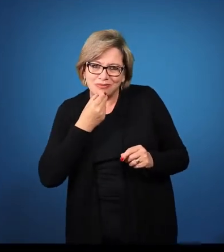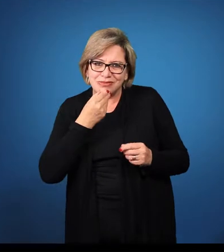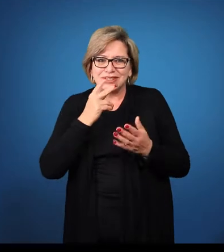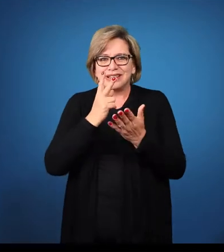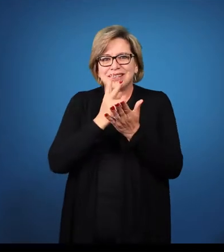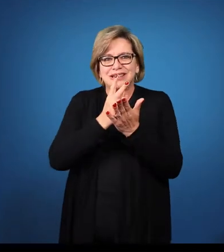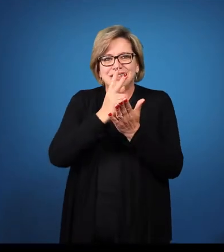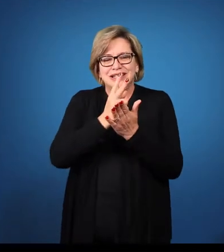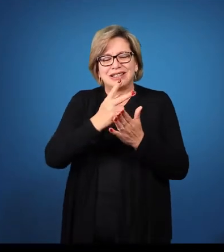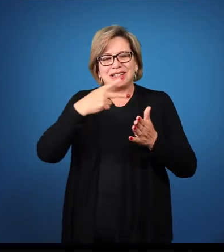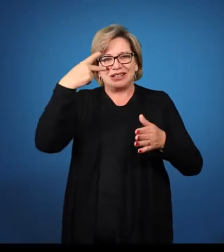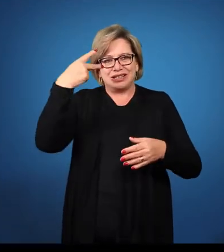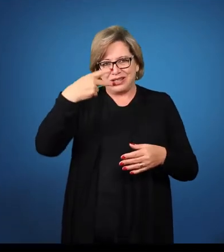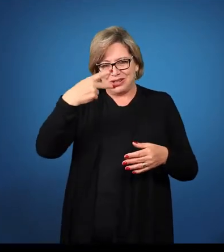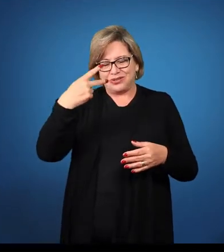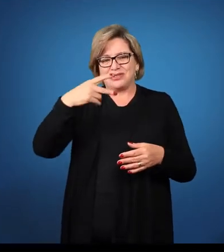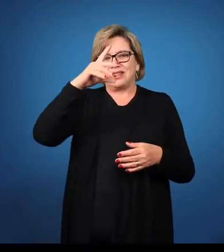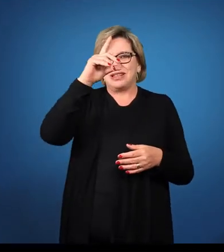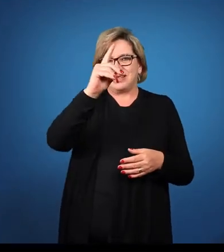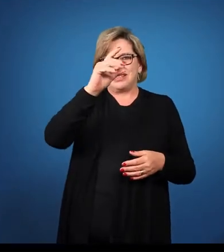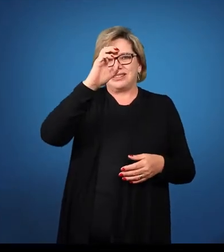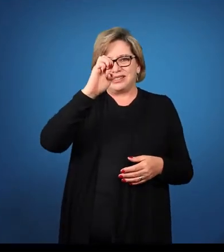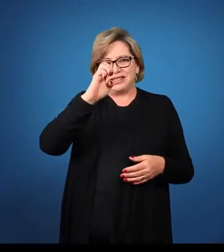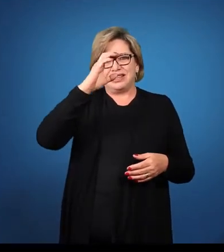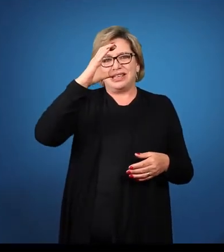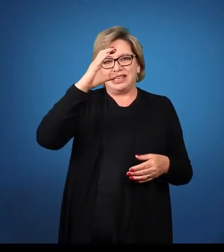segue, portanto, a segunda declinação.